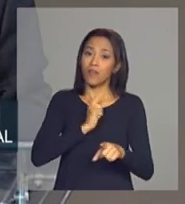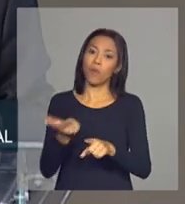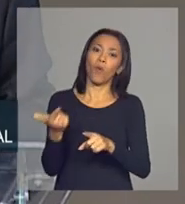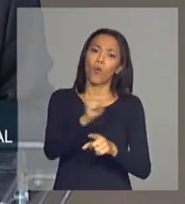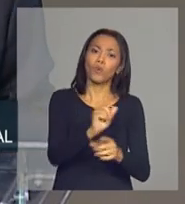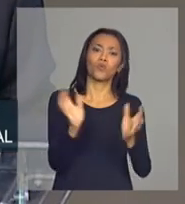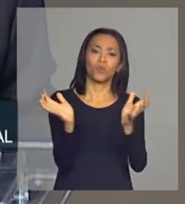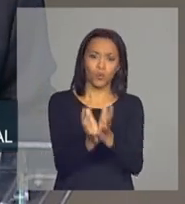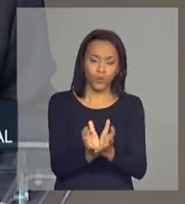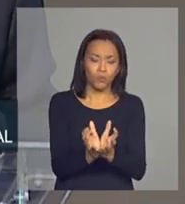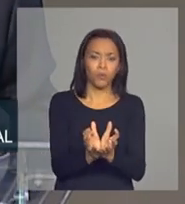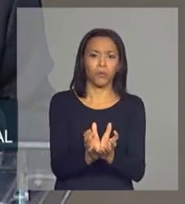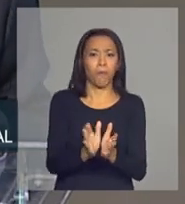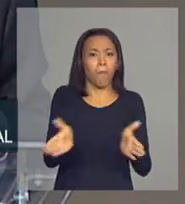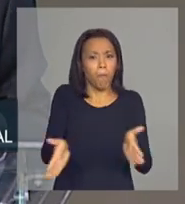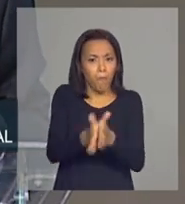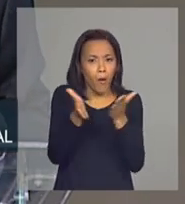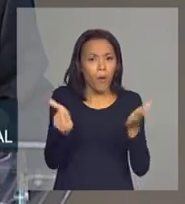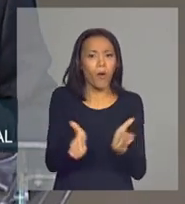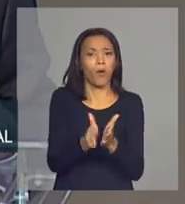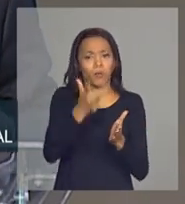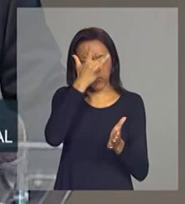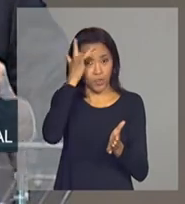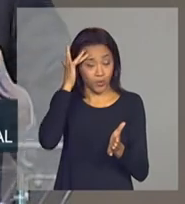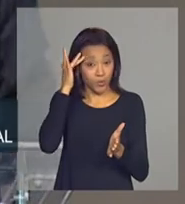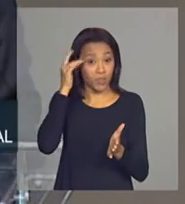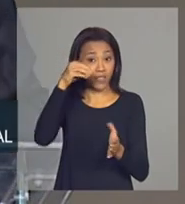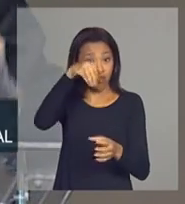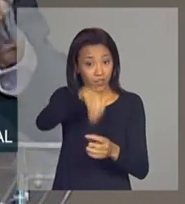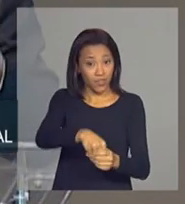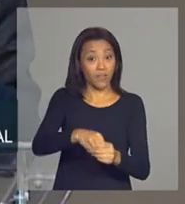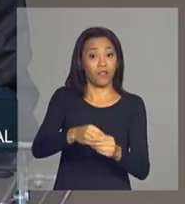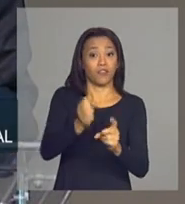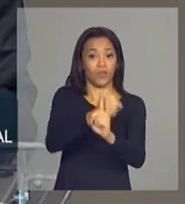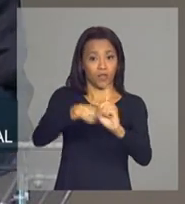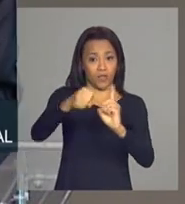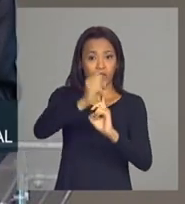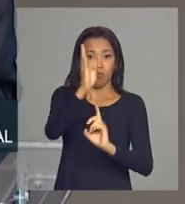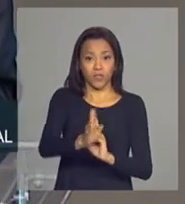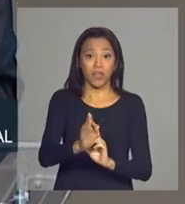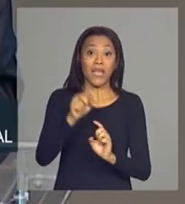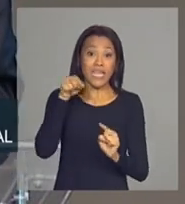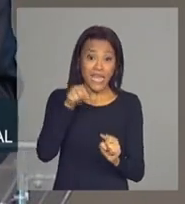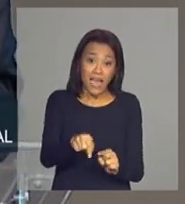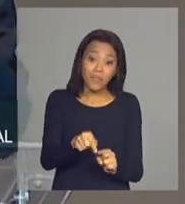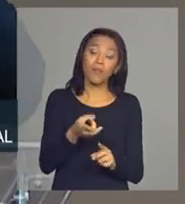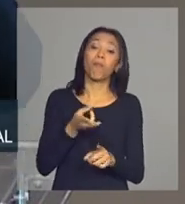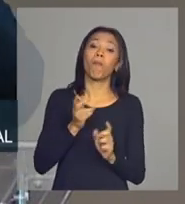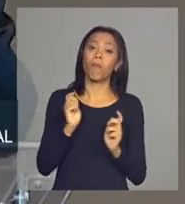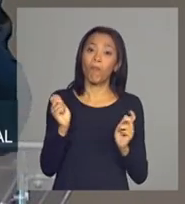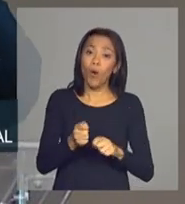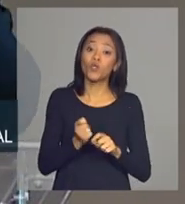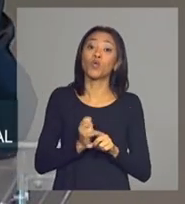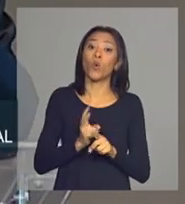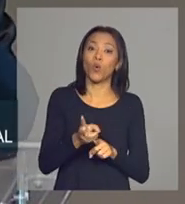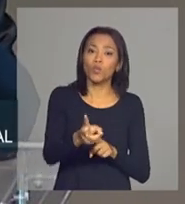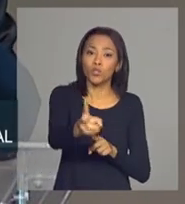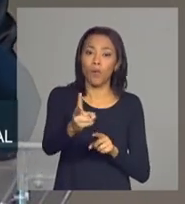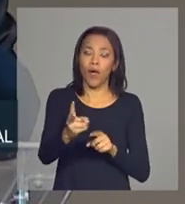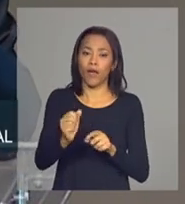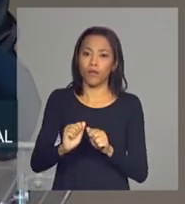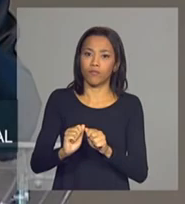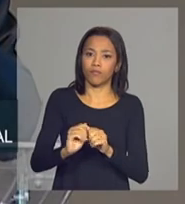pobre na sociedade brasileira, e essa base pobre pode continuar migrando para cima.